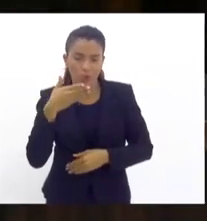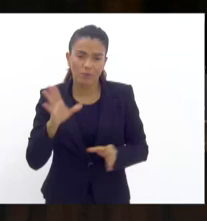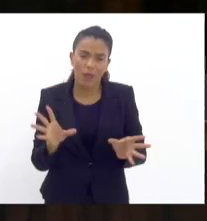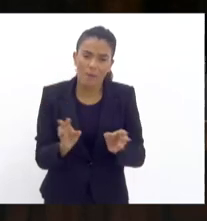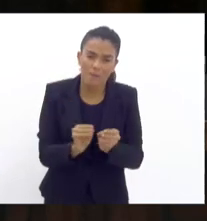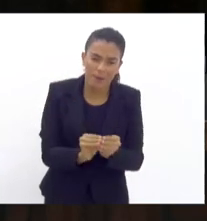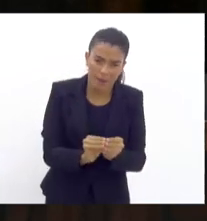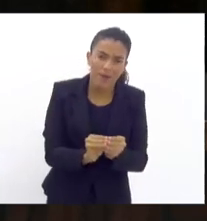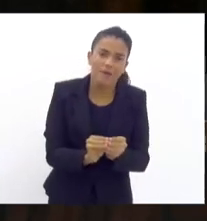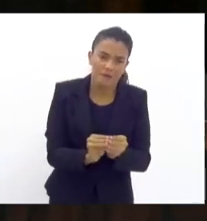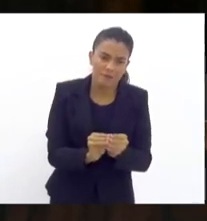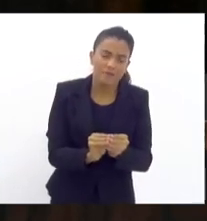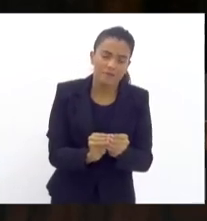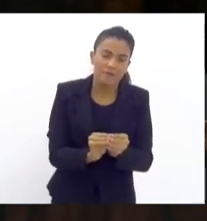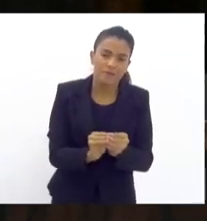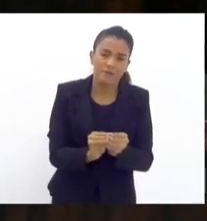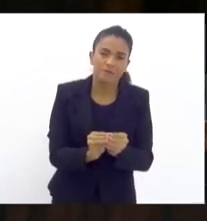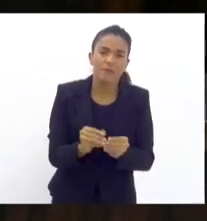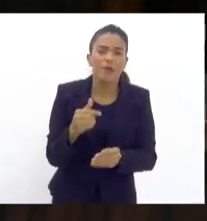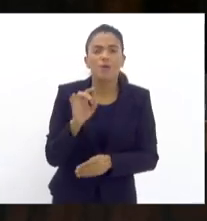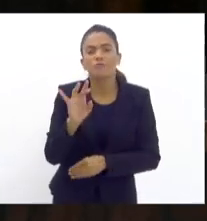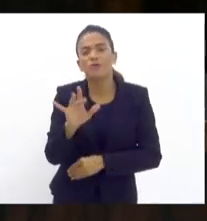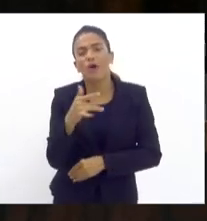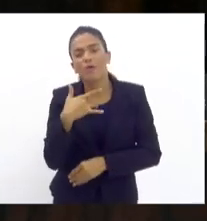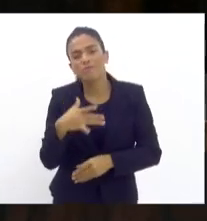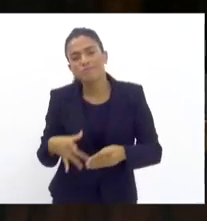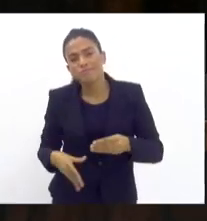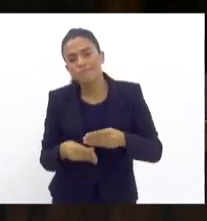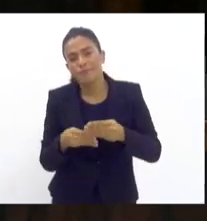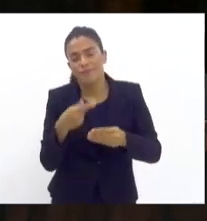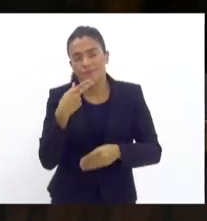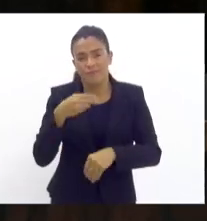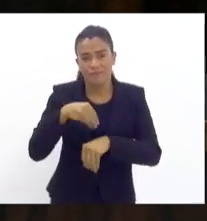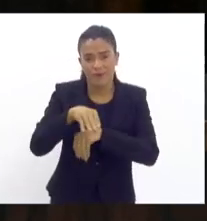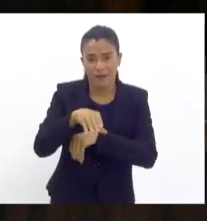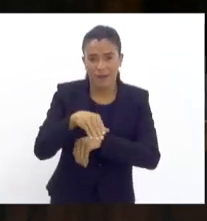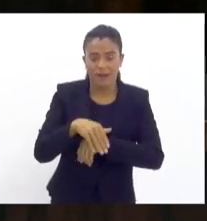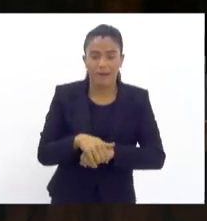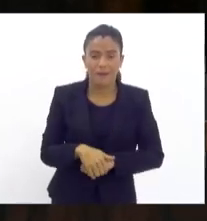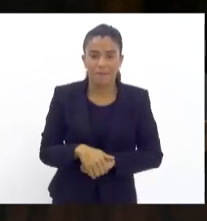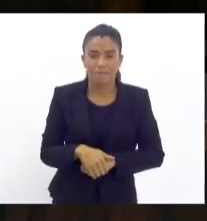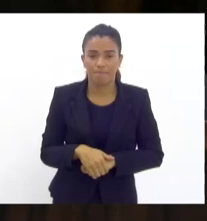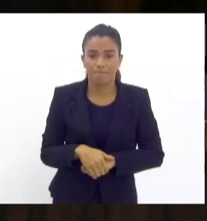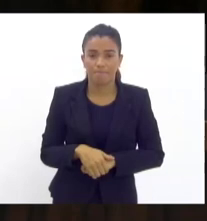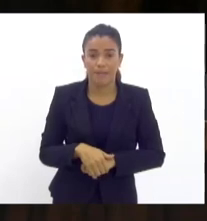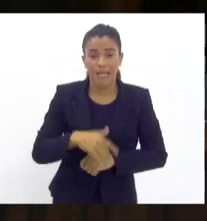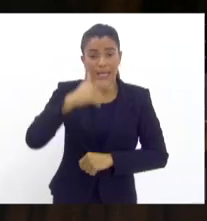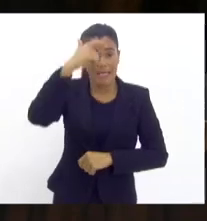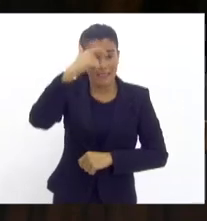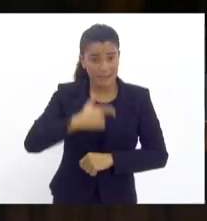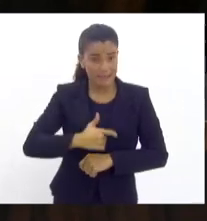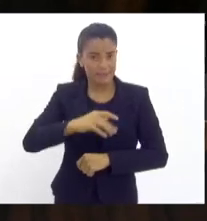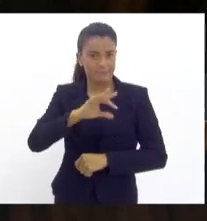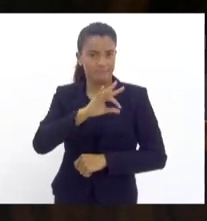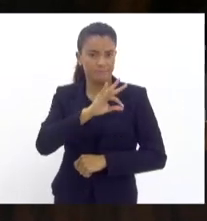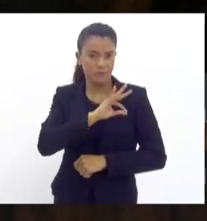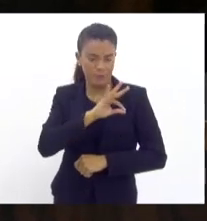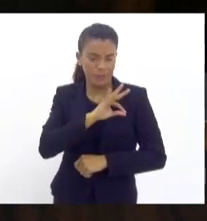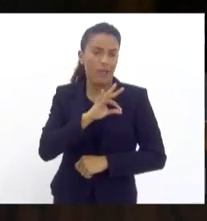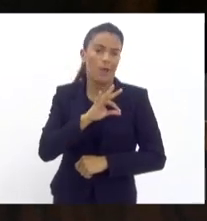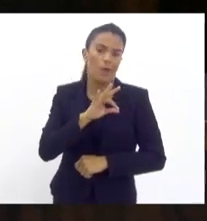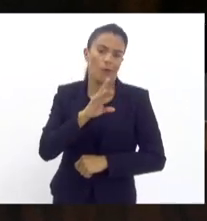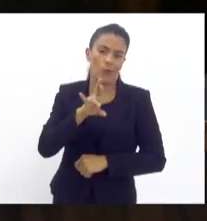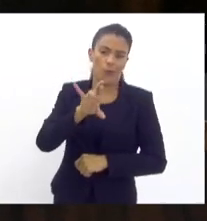muito breve. Eu só gostaria de falar que ser policial no estado do Rio de Janeiro sem dúvida